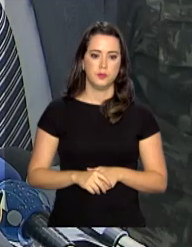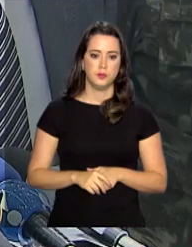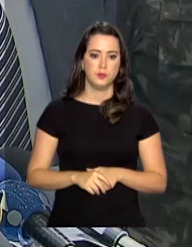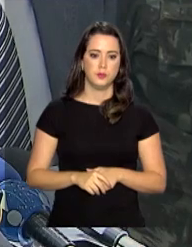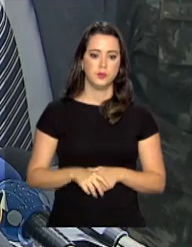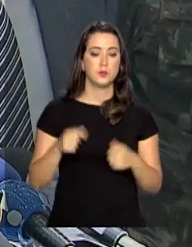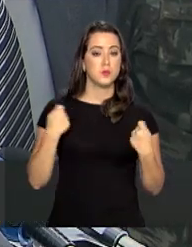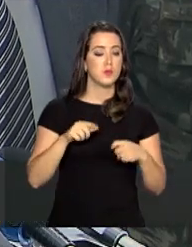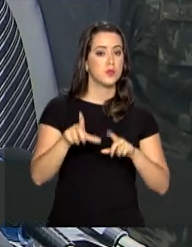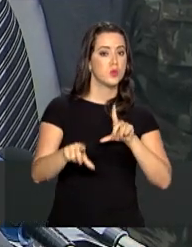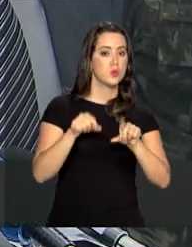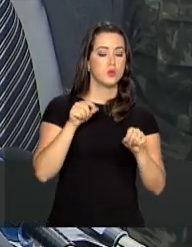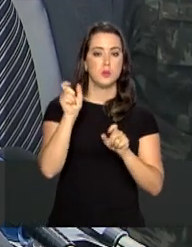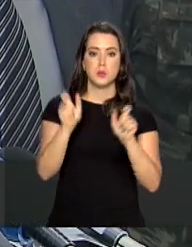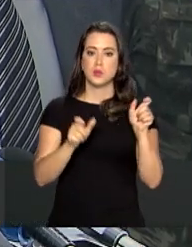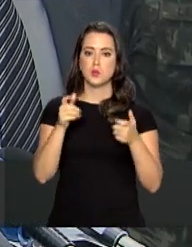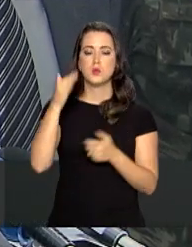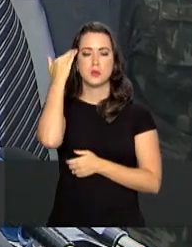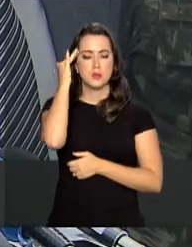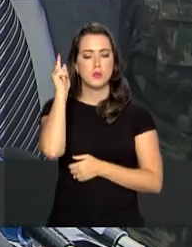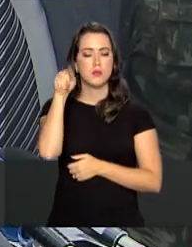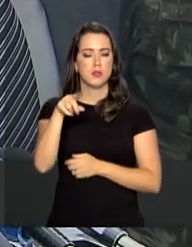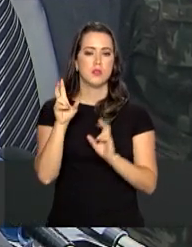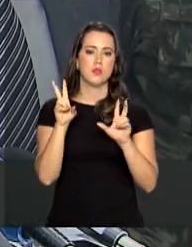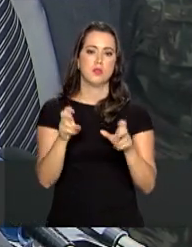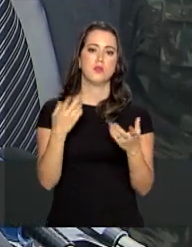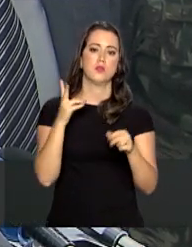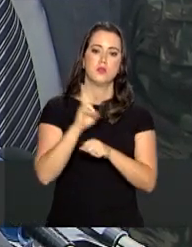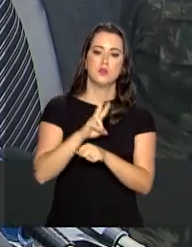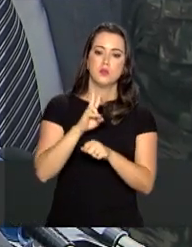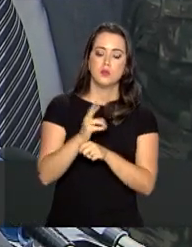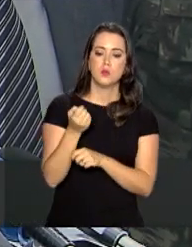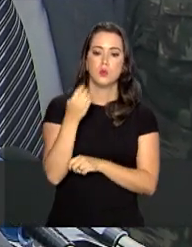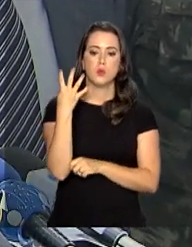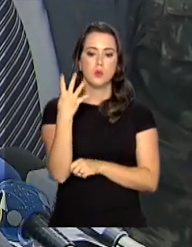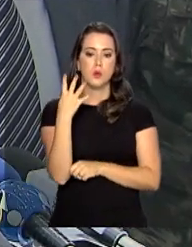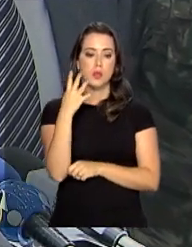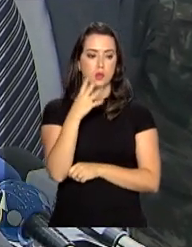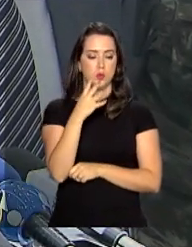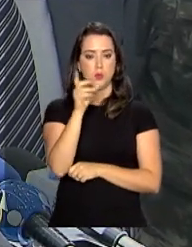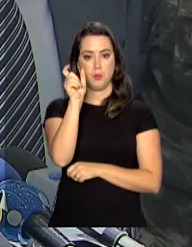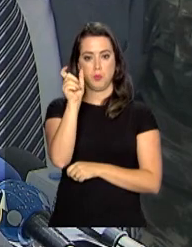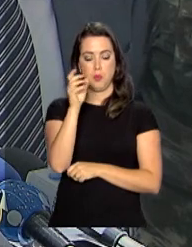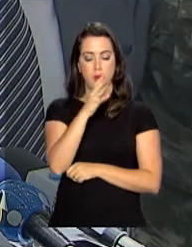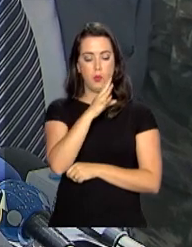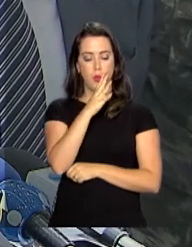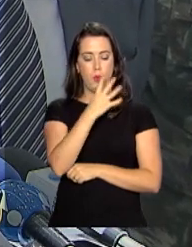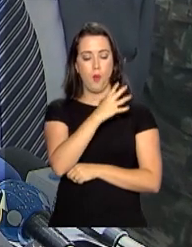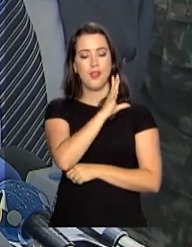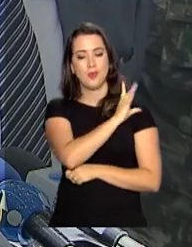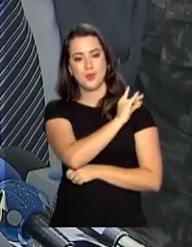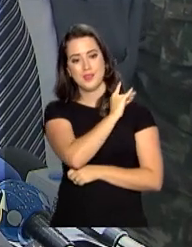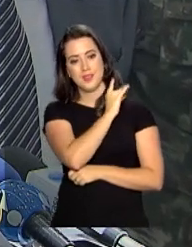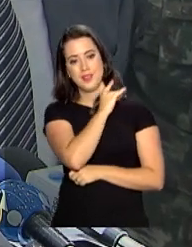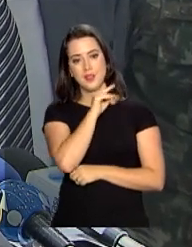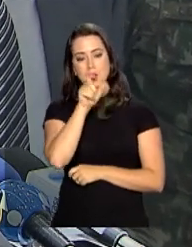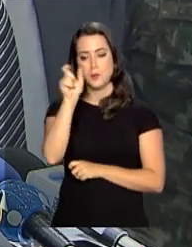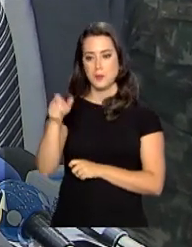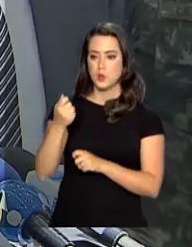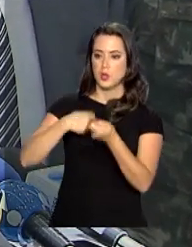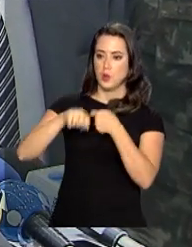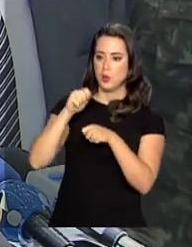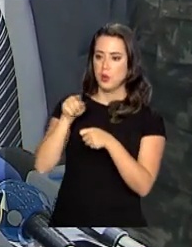Vou botar pessoas que entendam do assunto naquela pasta, defesa, quase estrelas. E assim está sendo, economia, economista.